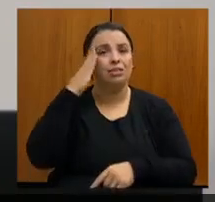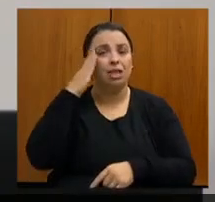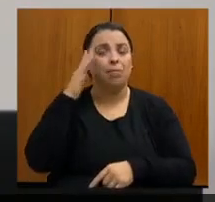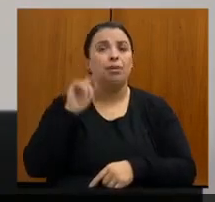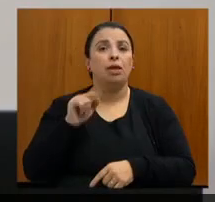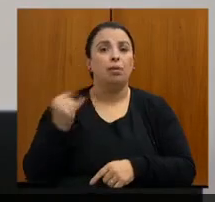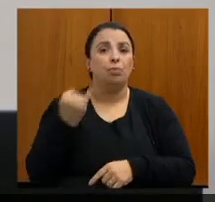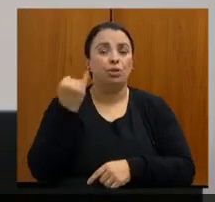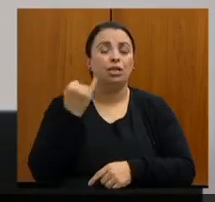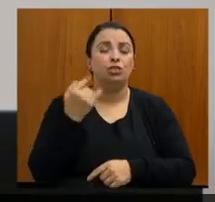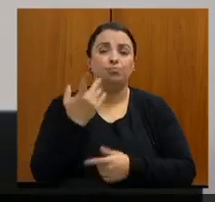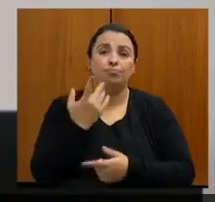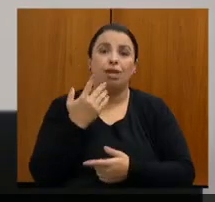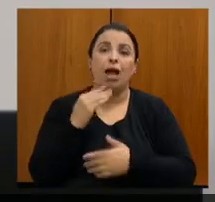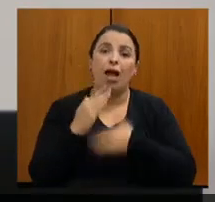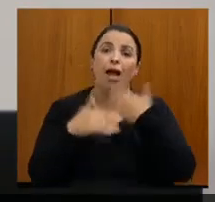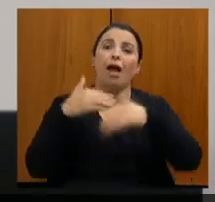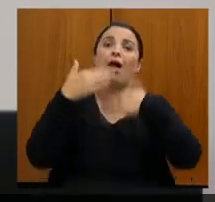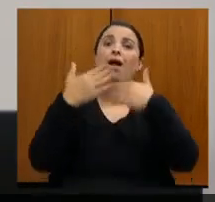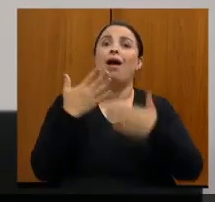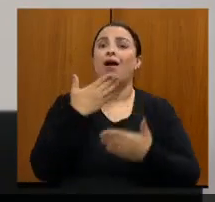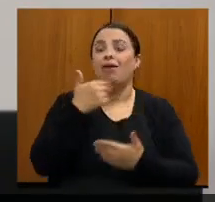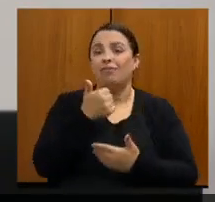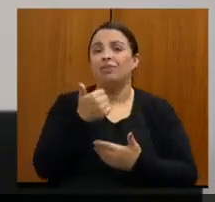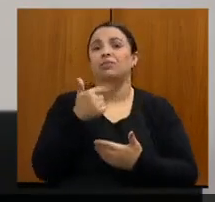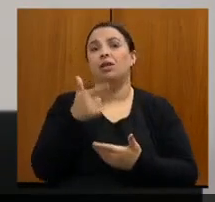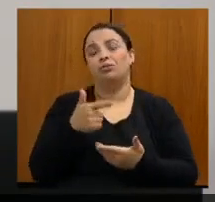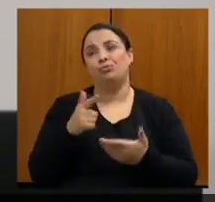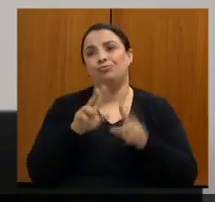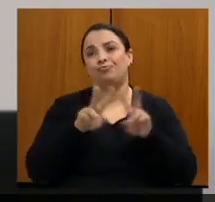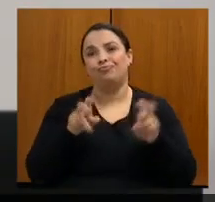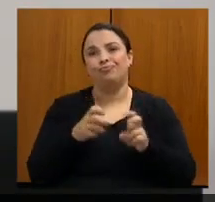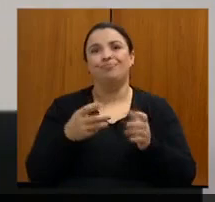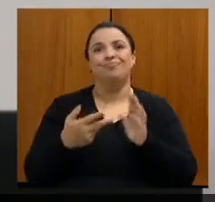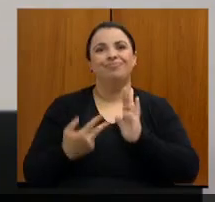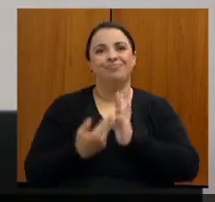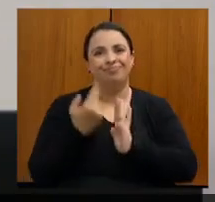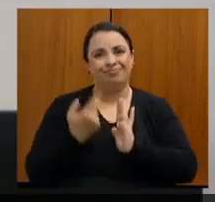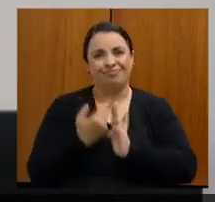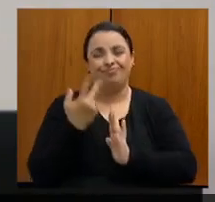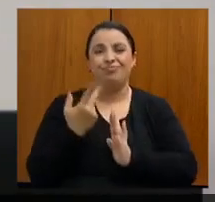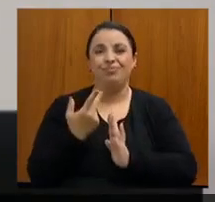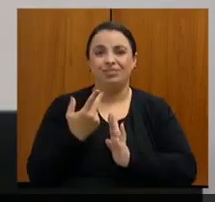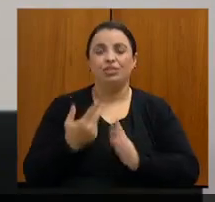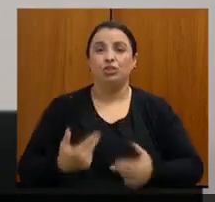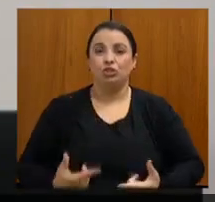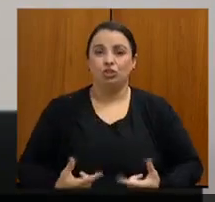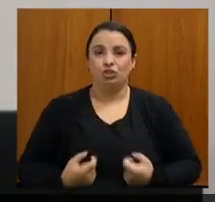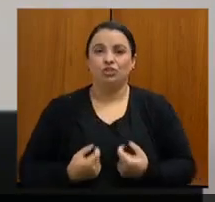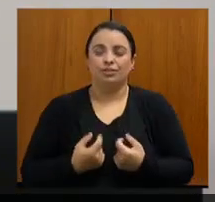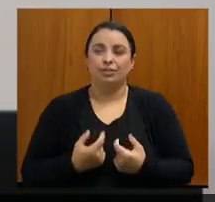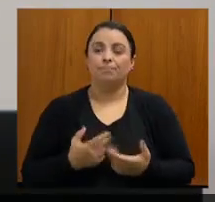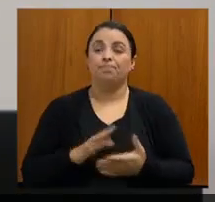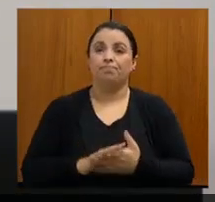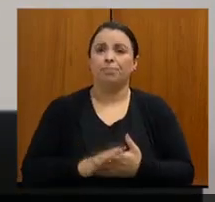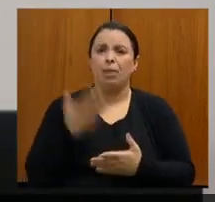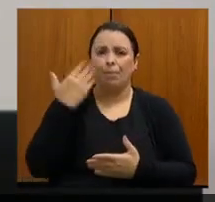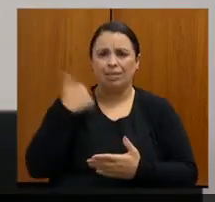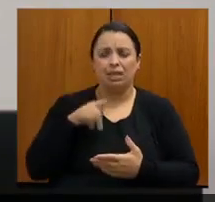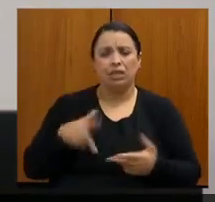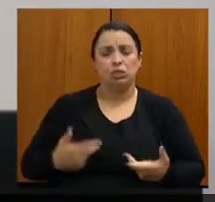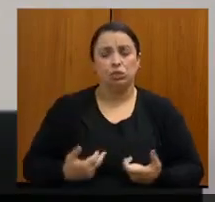oncológica. Porque, no passado, a cirurgia oncológica era obrigatoriamente feita onde tinha rádio e